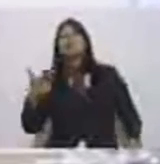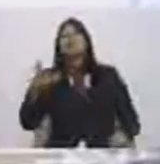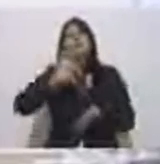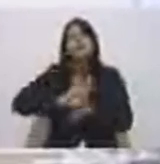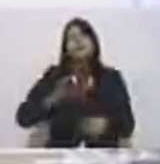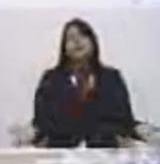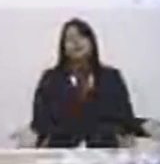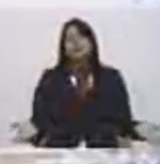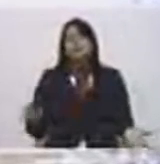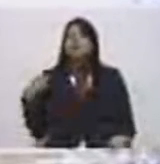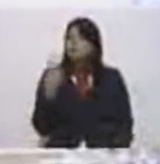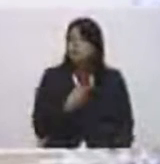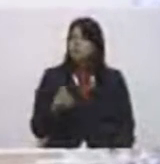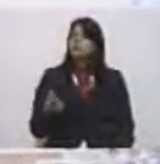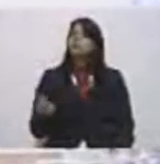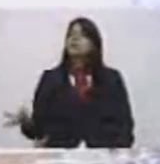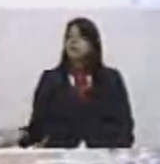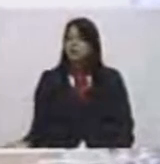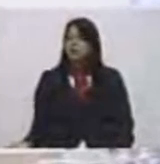E é o nosso dinheiro que está em jogo.